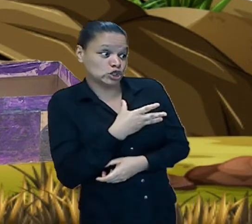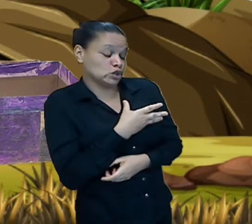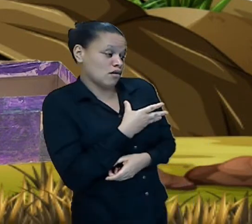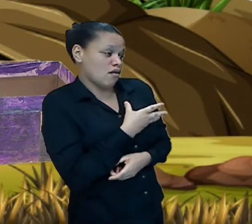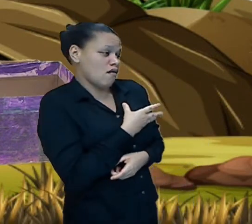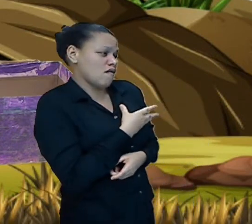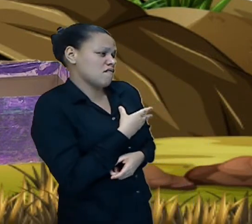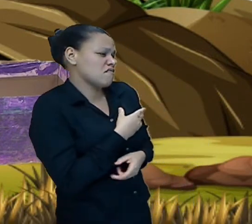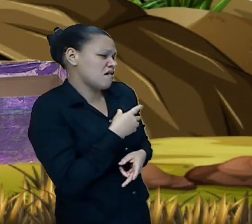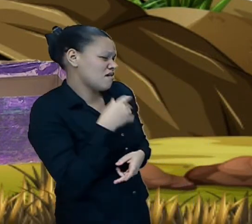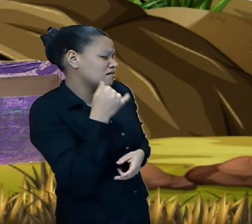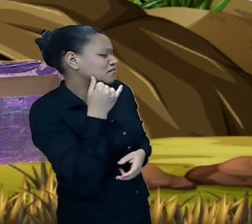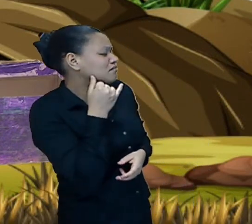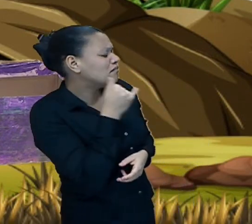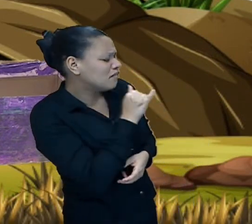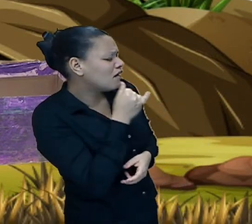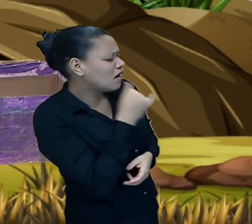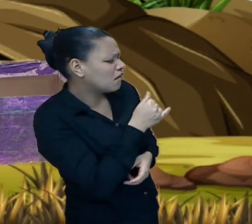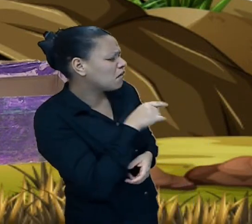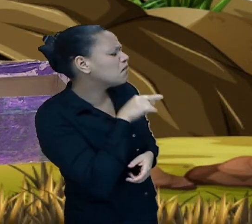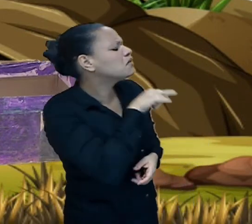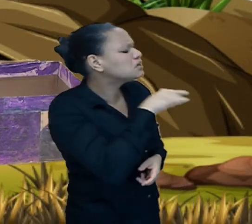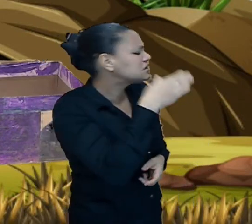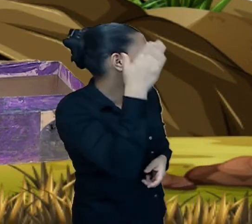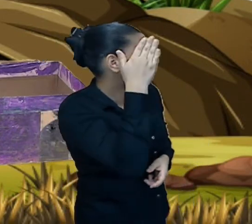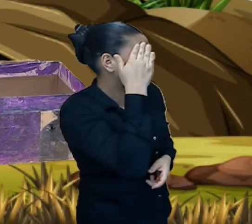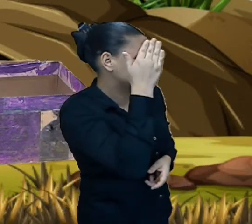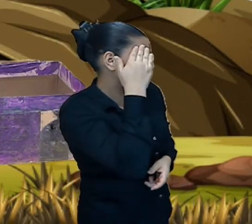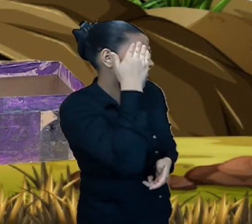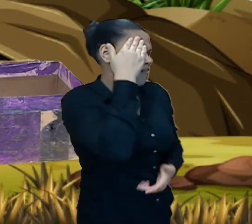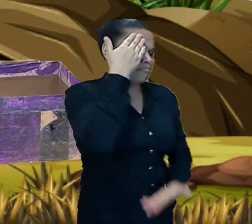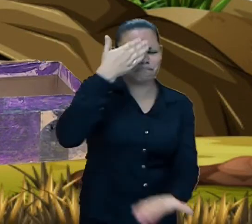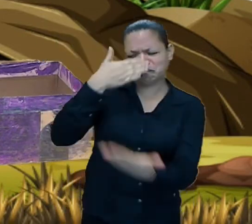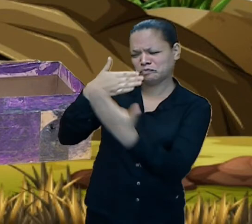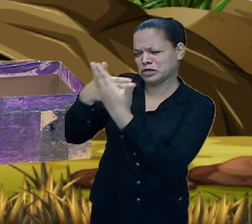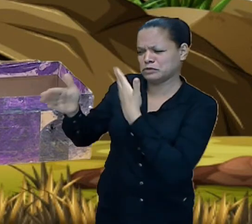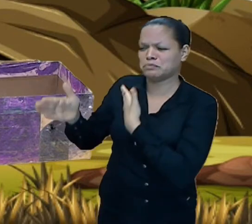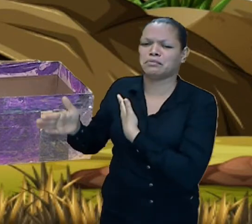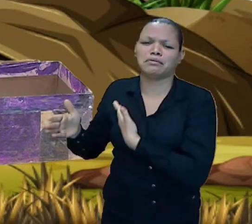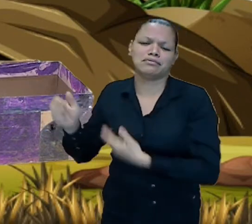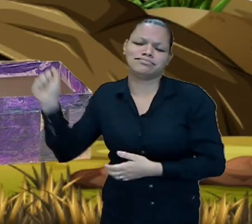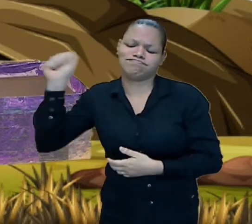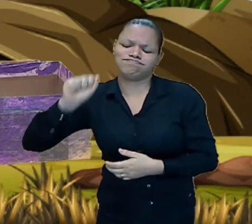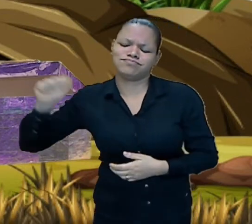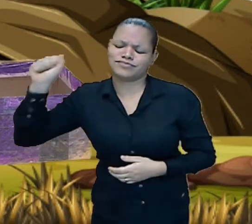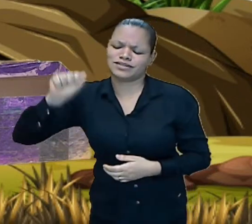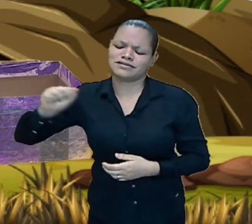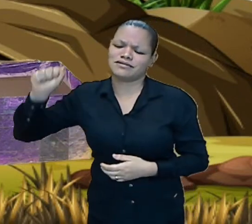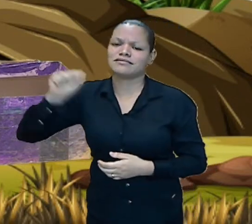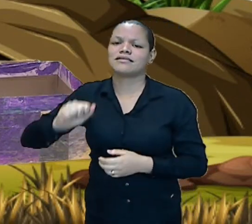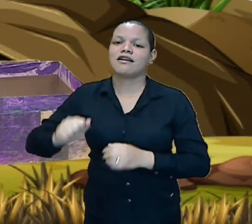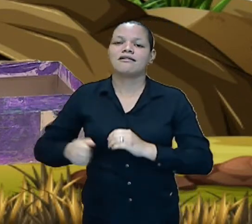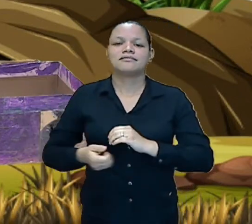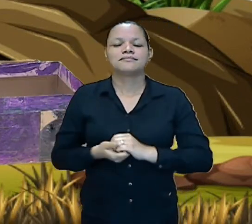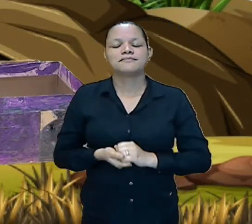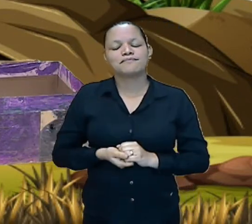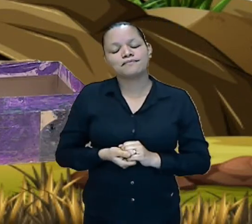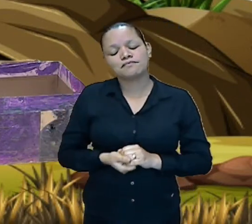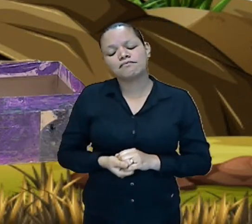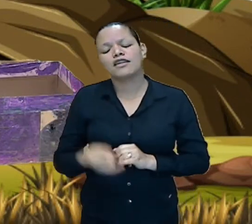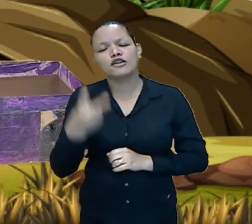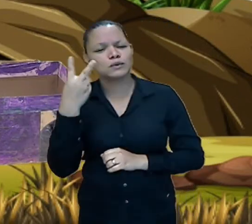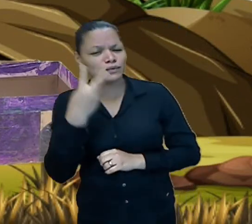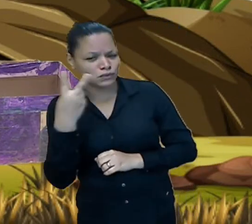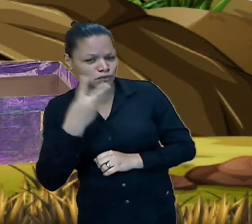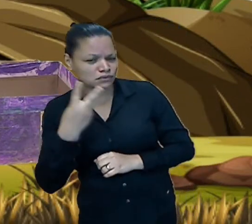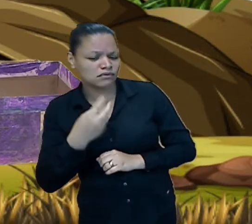o monstro sabia bem o que era isso e os dois ficaram no canto se lamentando até que a princesa